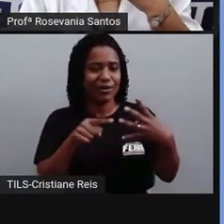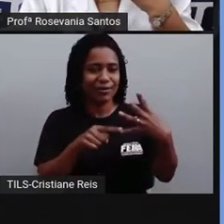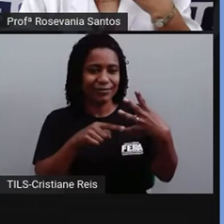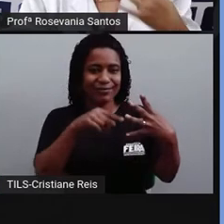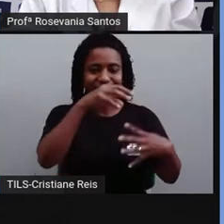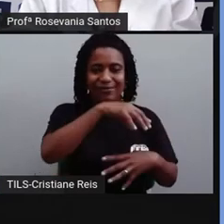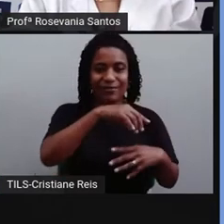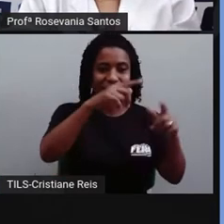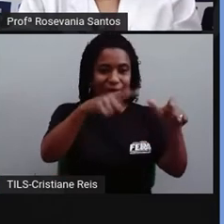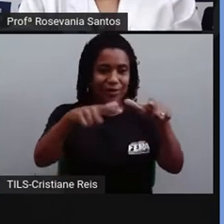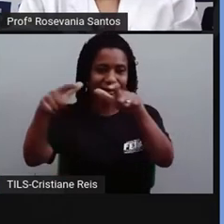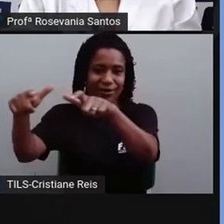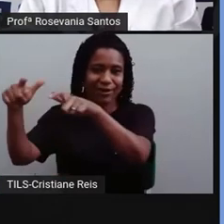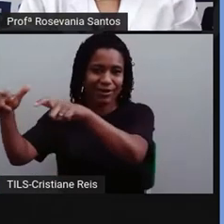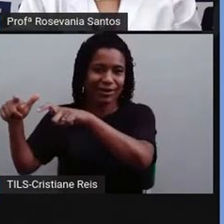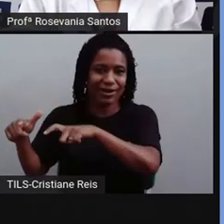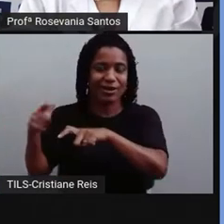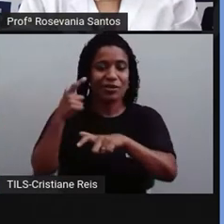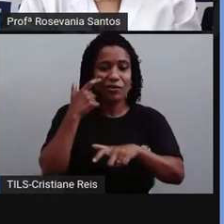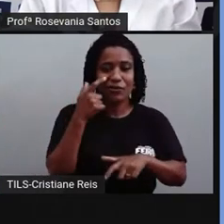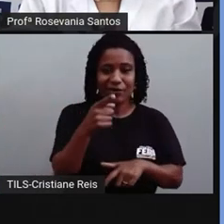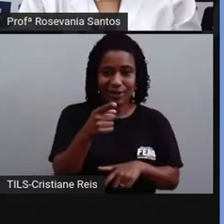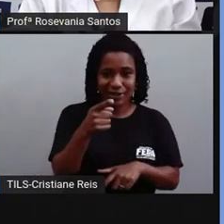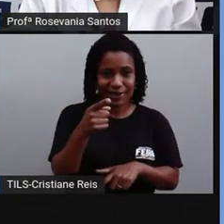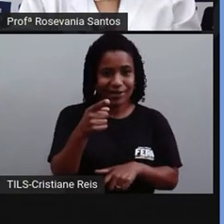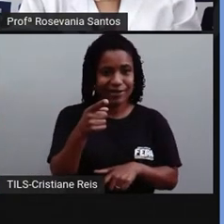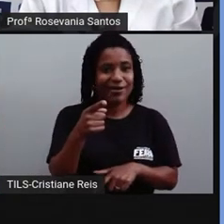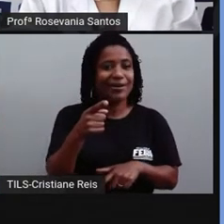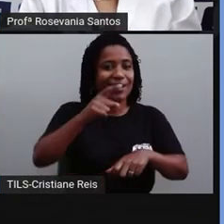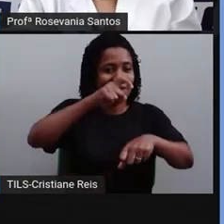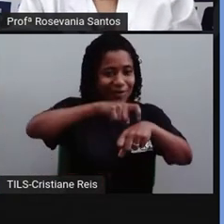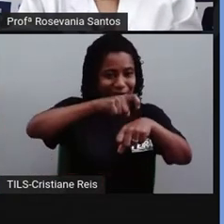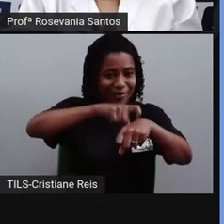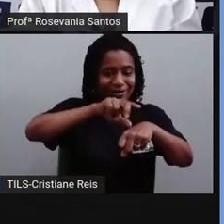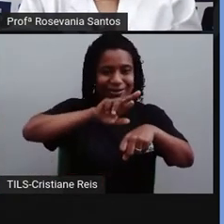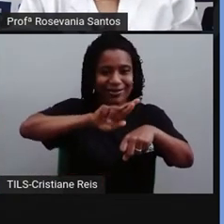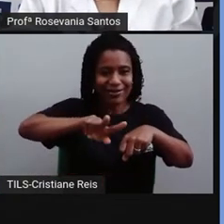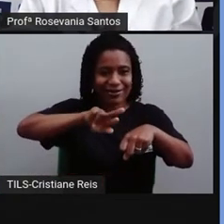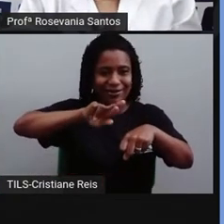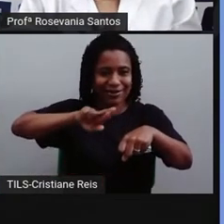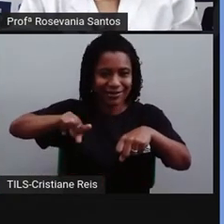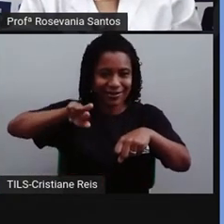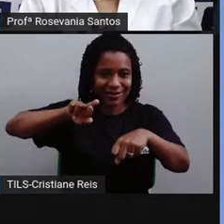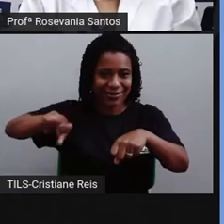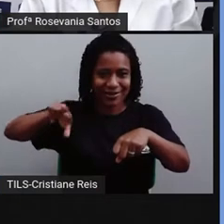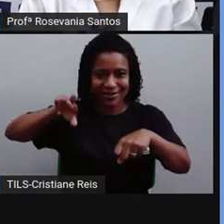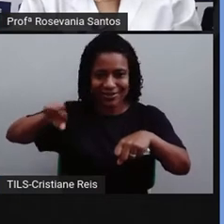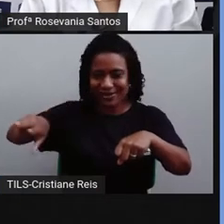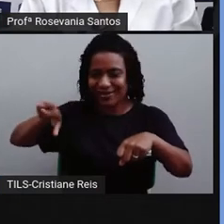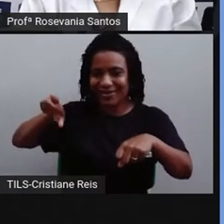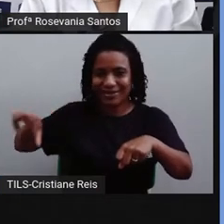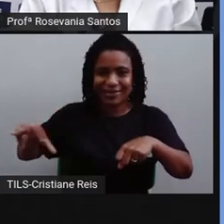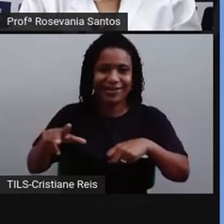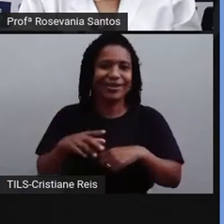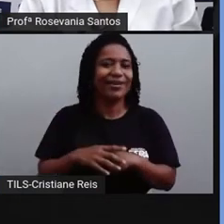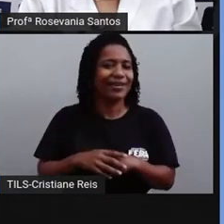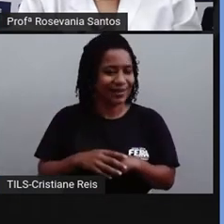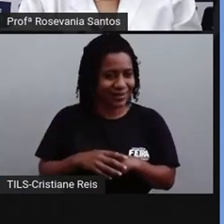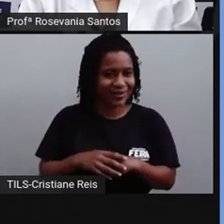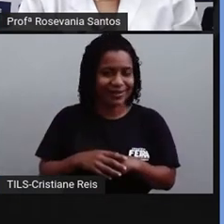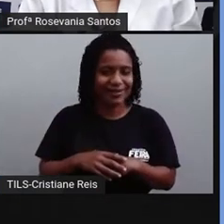as 7. Aqui a gente já está, por exemplo, em Nova Iorque, a gente está 20 para as 5, 25 para as 5.